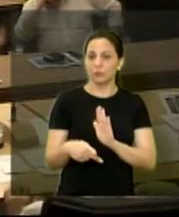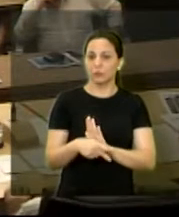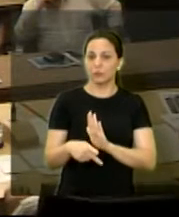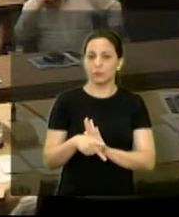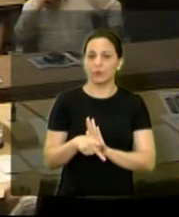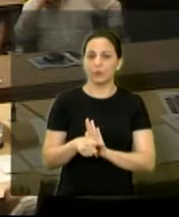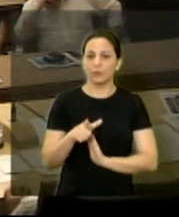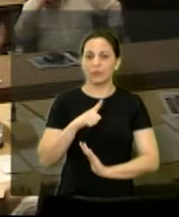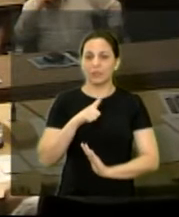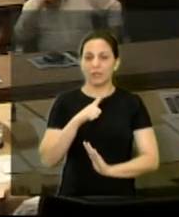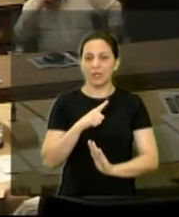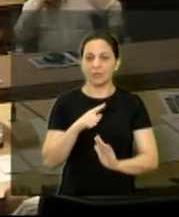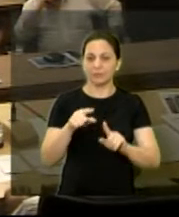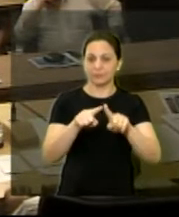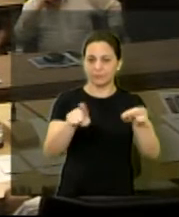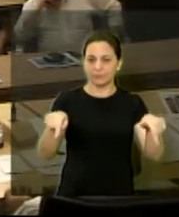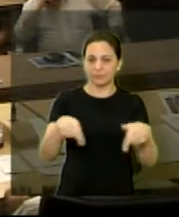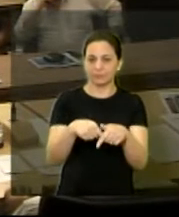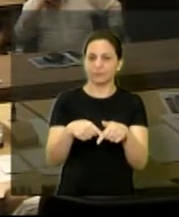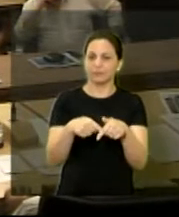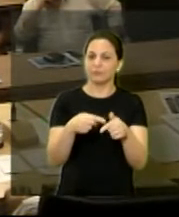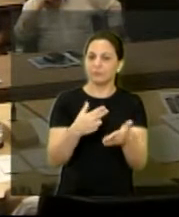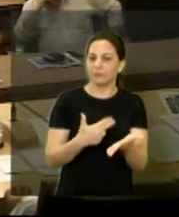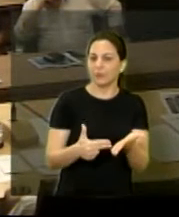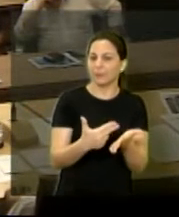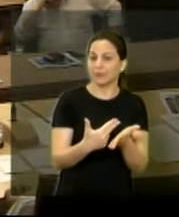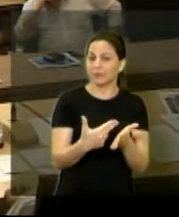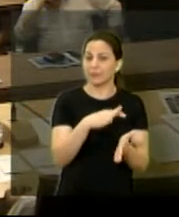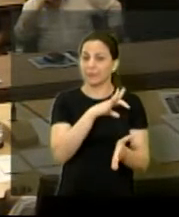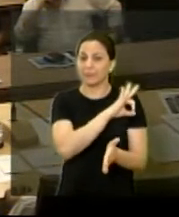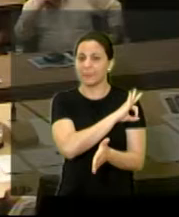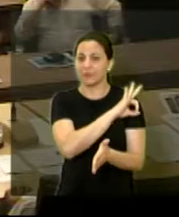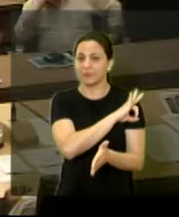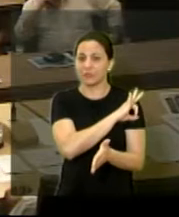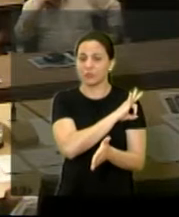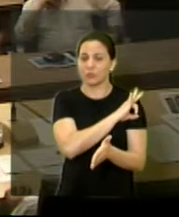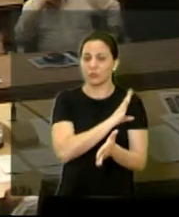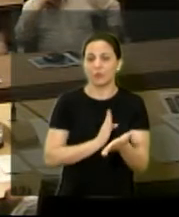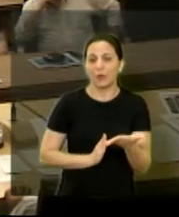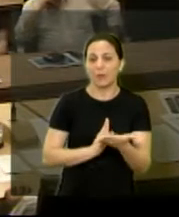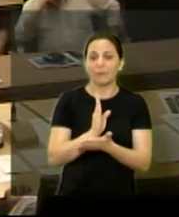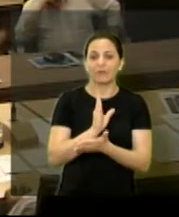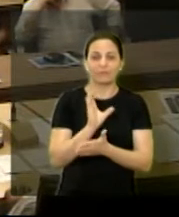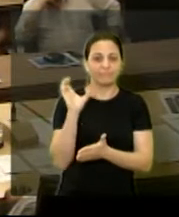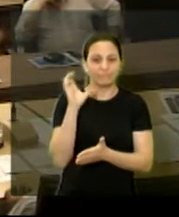traz a planta na prefeitura e automaticamente ela é aprovada.